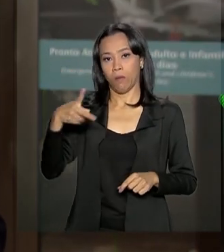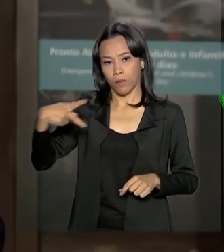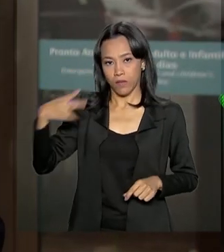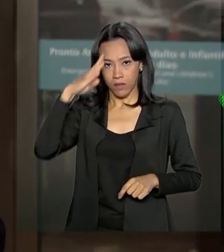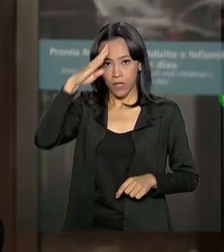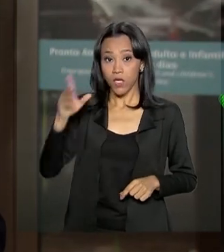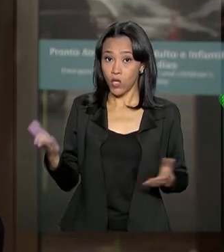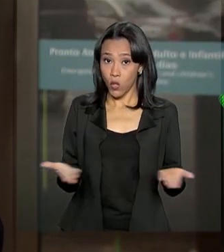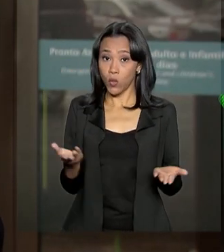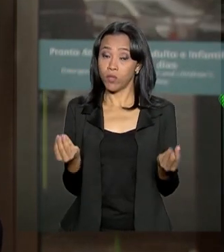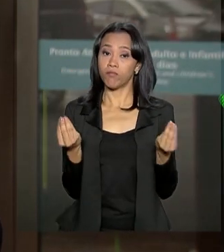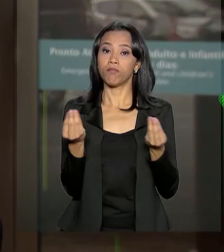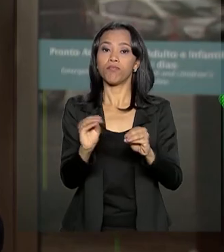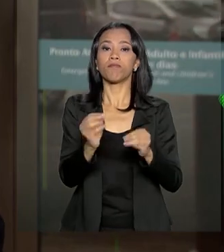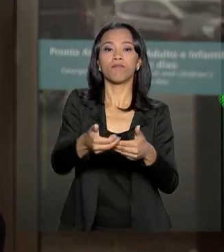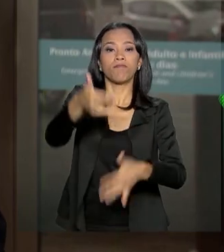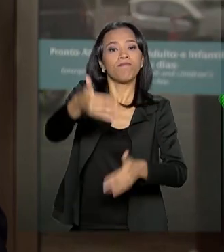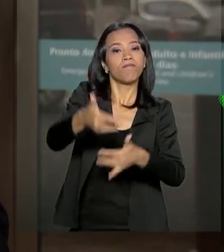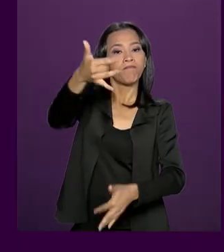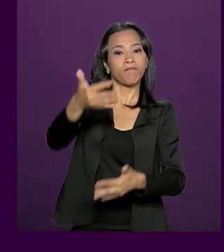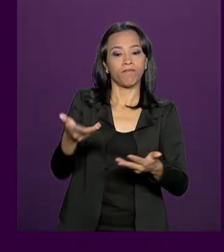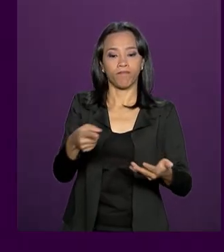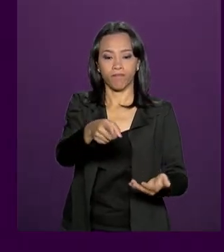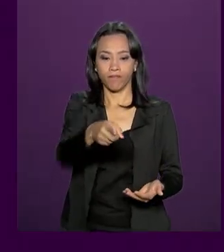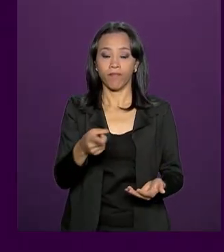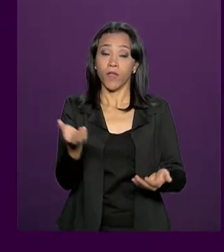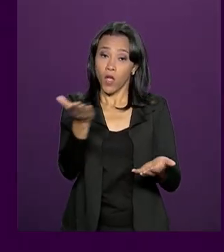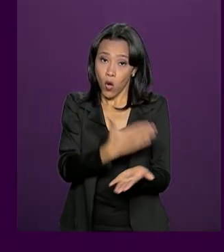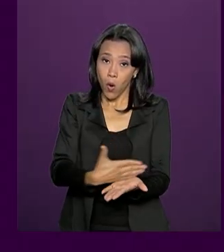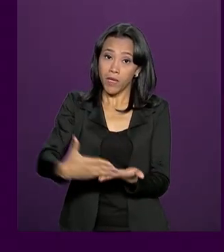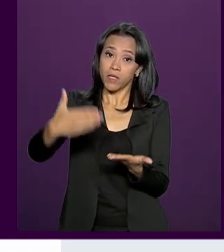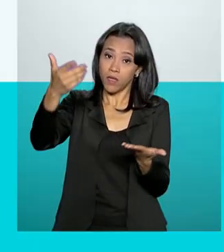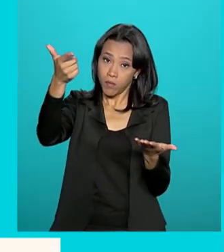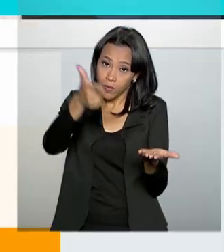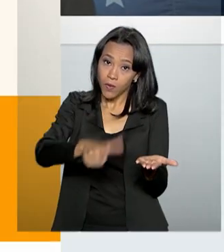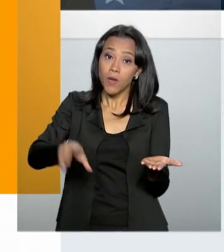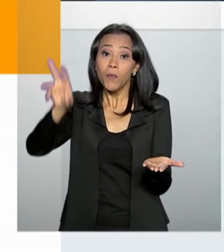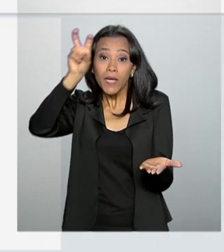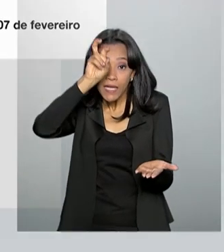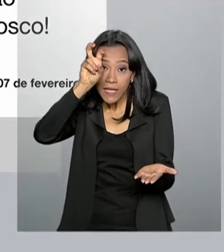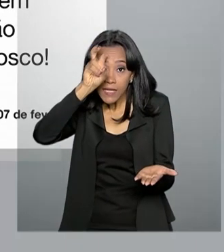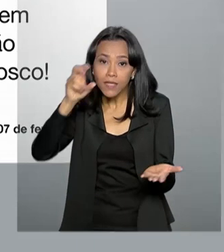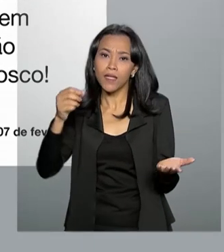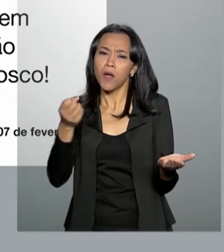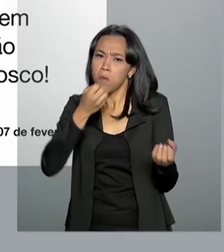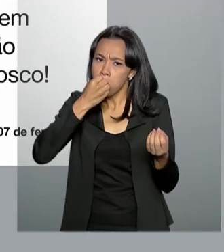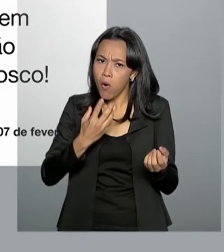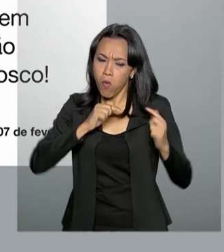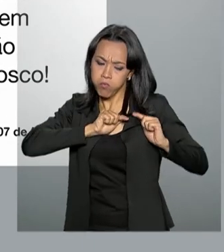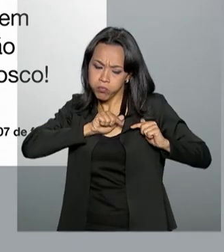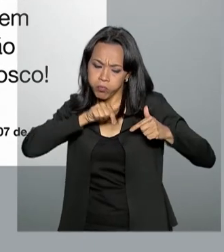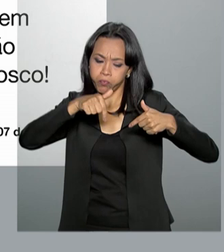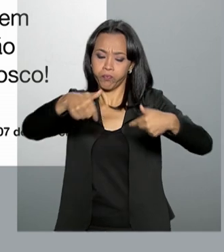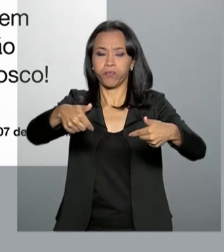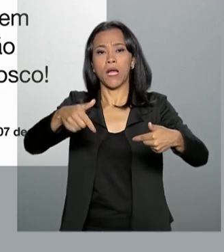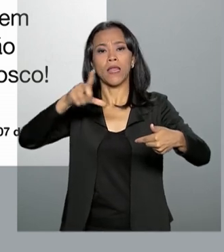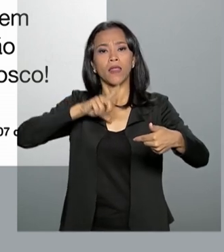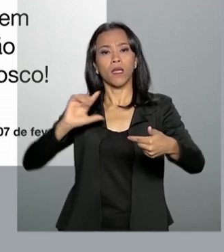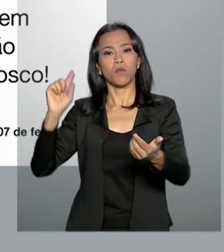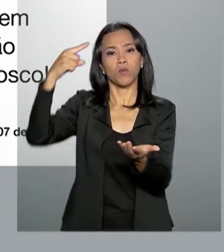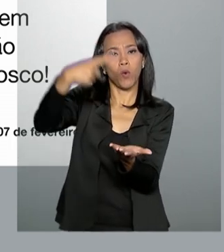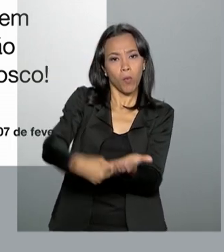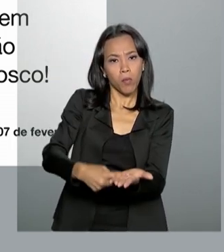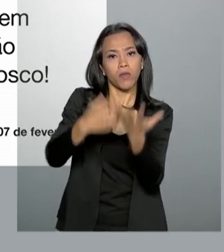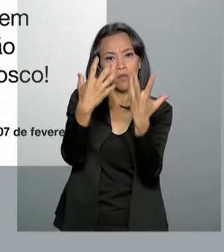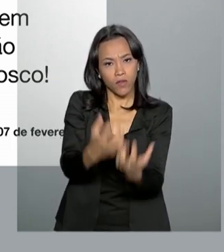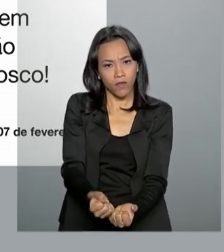a seguinte mensagem pelas redes sociais. Começamos mais uma quinta-feira combatendo o bom combate. Temos uma missão e